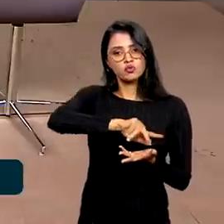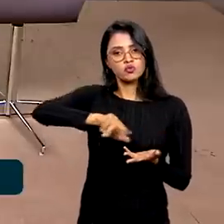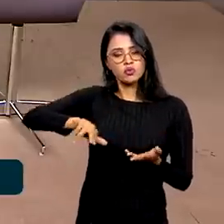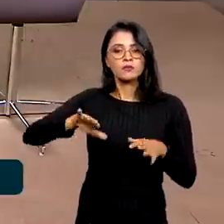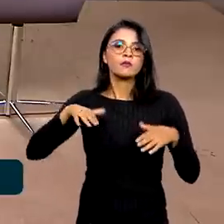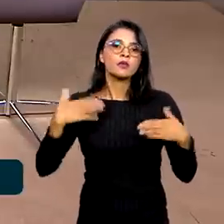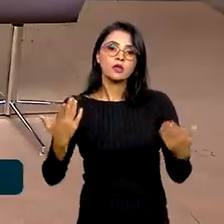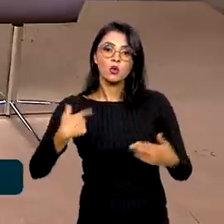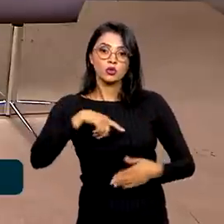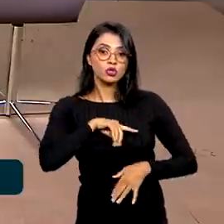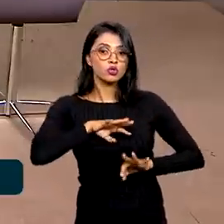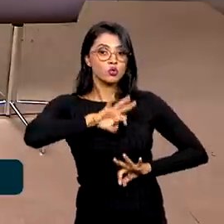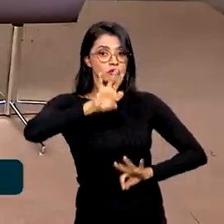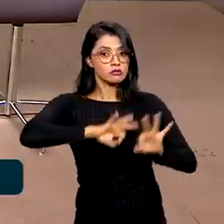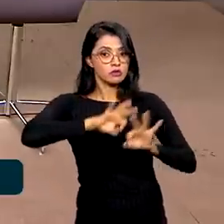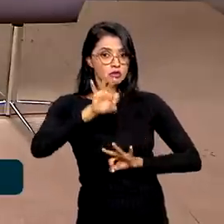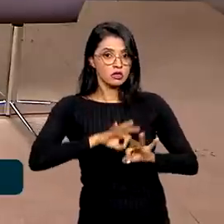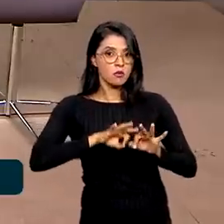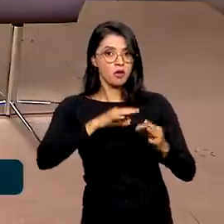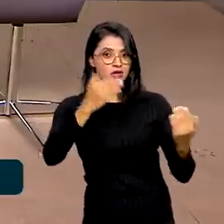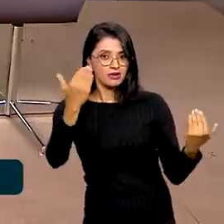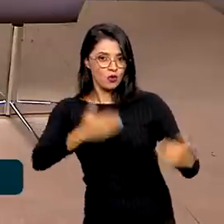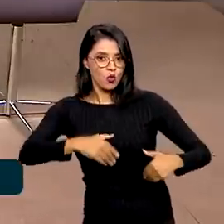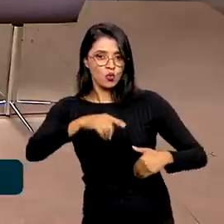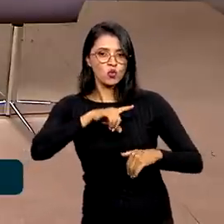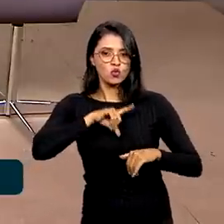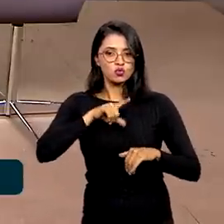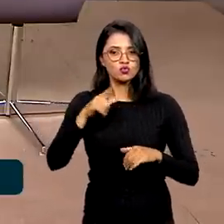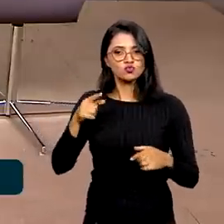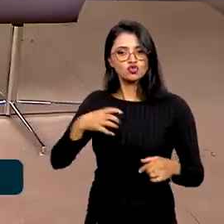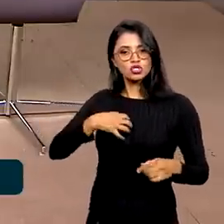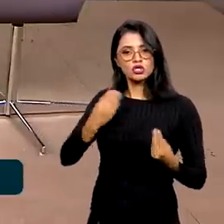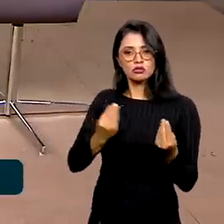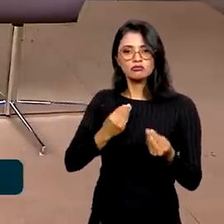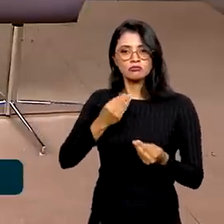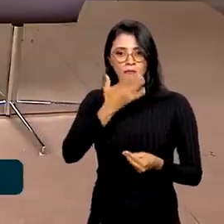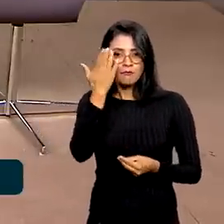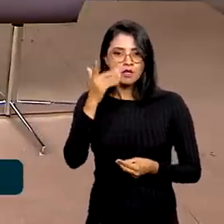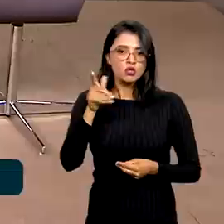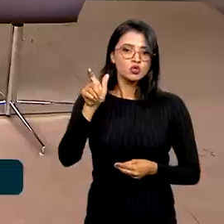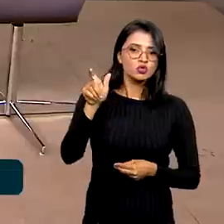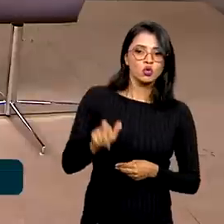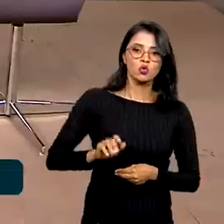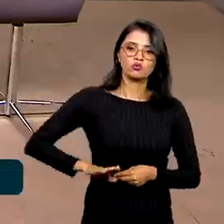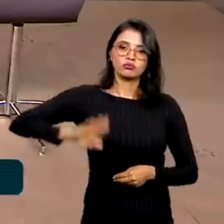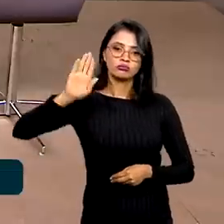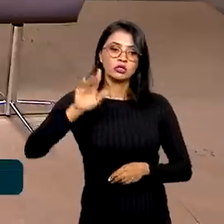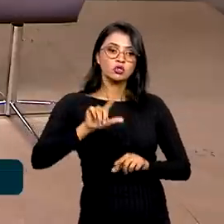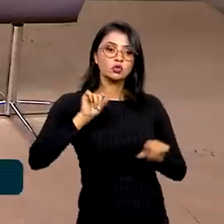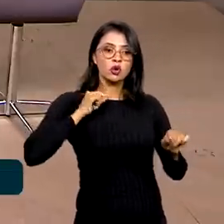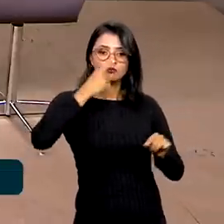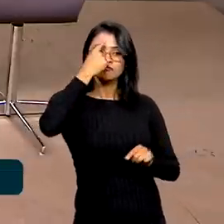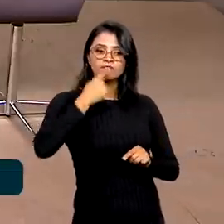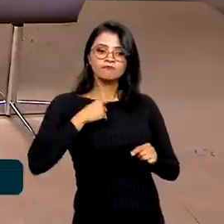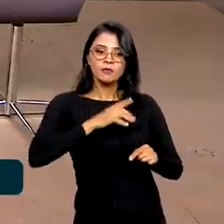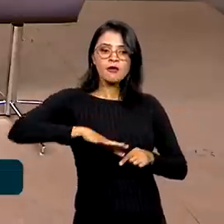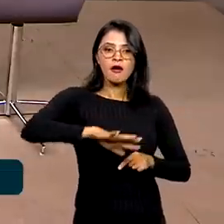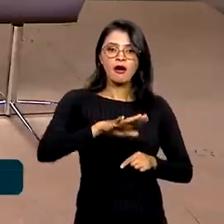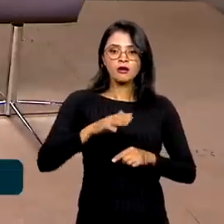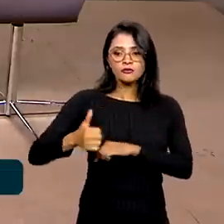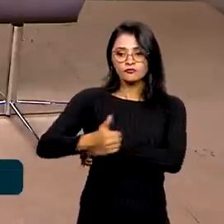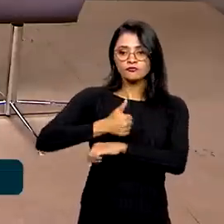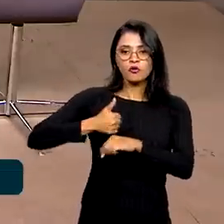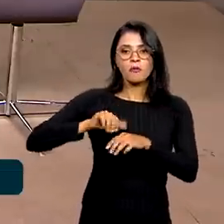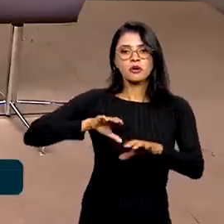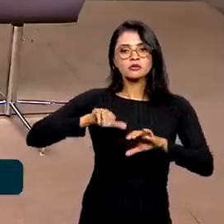Então, nós organizamos o certame de maneira tal que os candidatos escolhem, pela vocação deles, pela área de formação